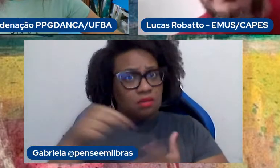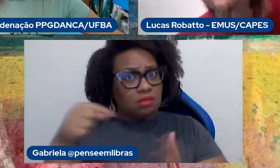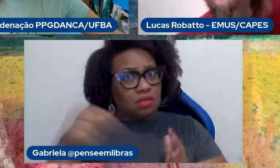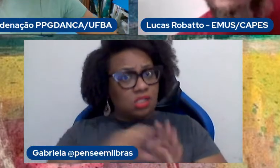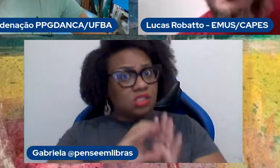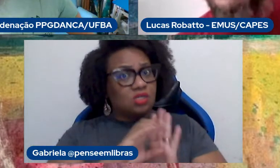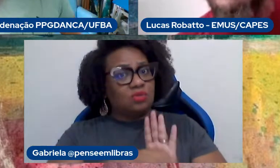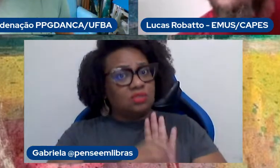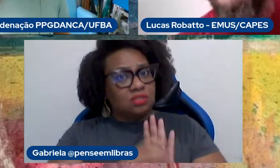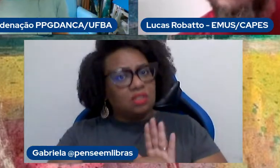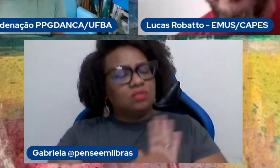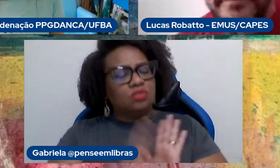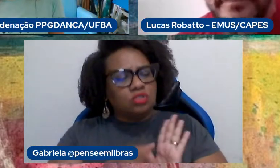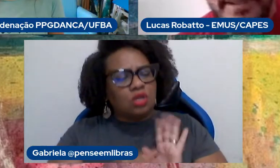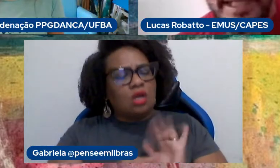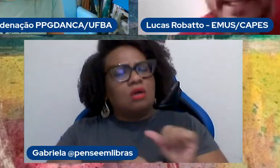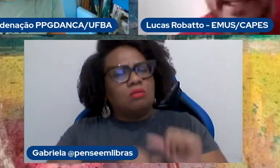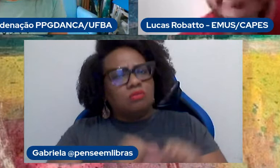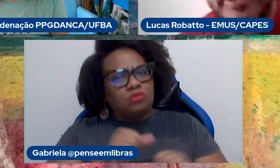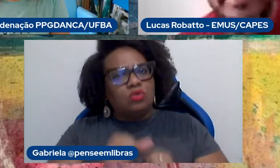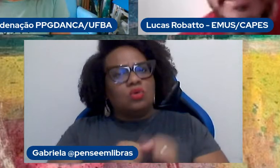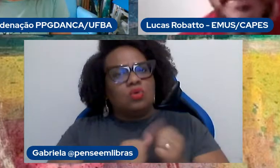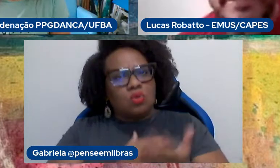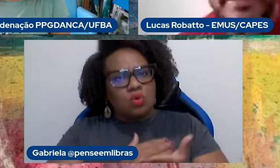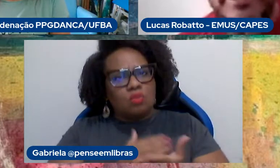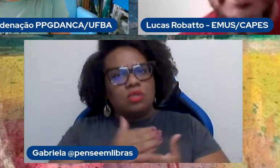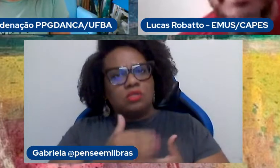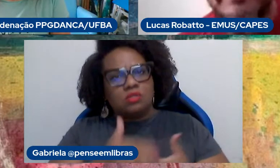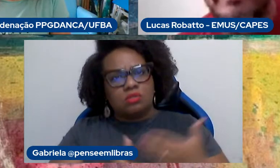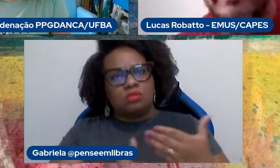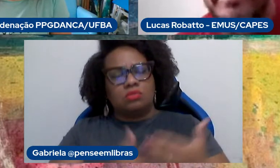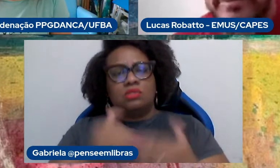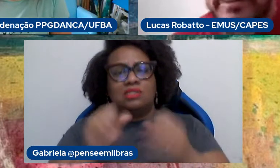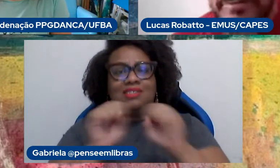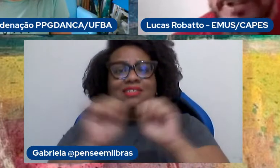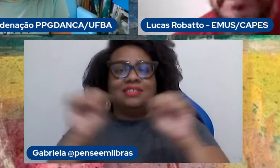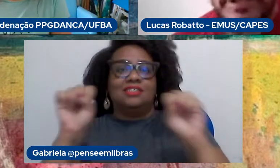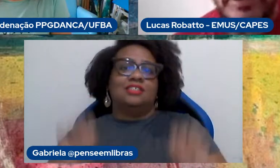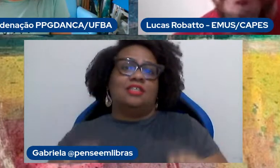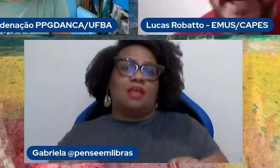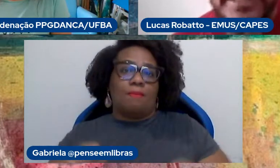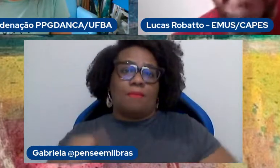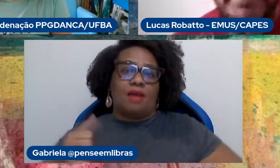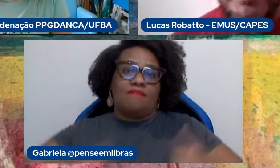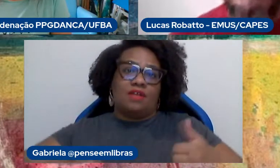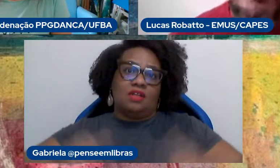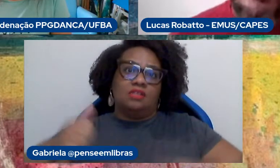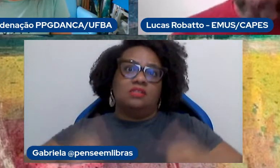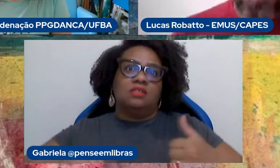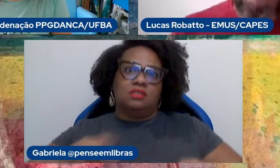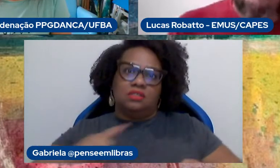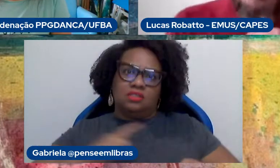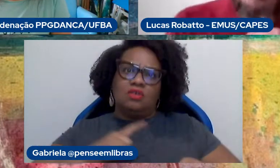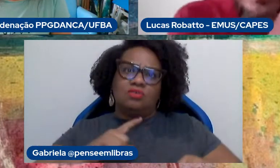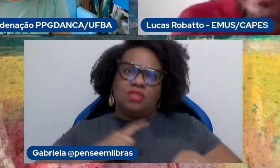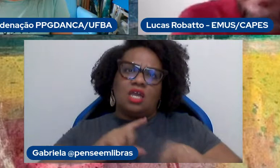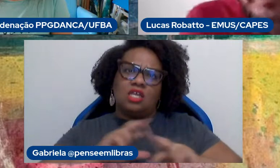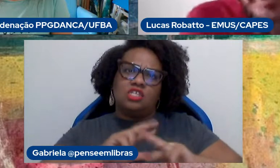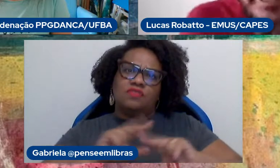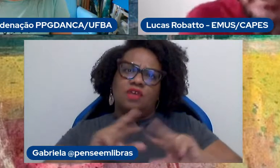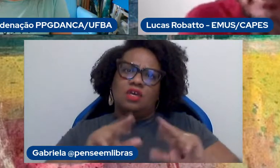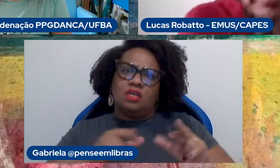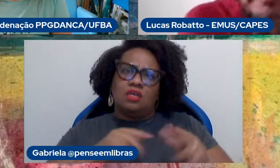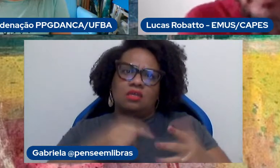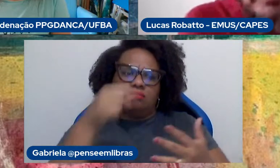gradualmente implementadas, né, no sistema de avaliação, gente tem dimensões diferentes que permitam você não ter somente